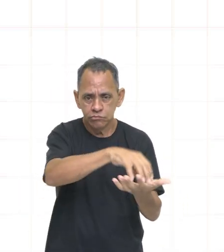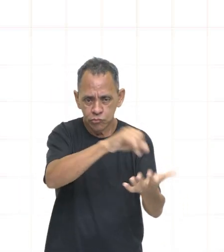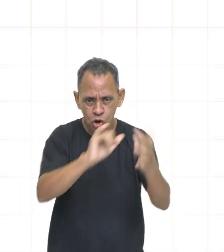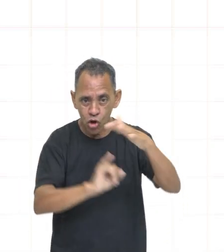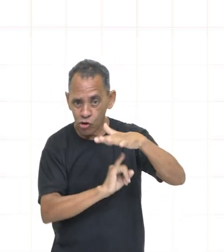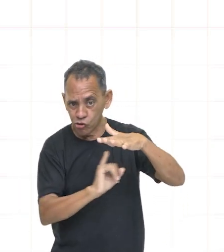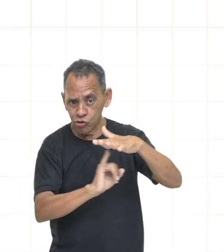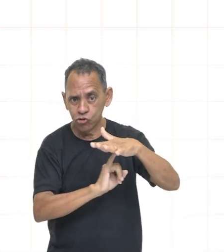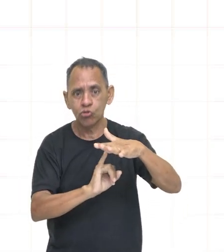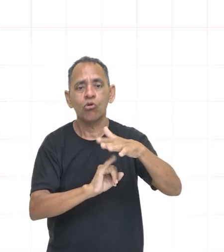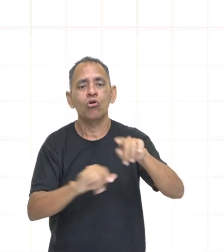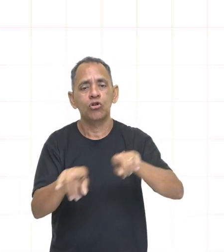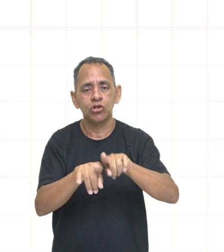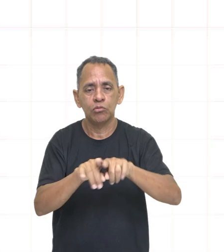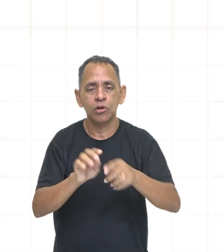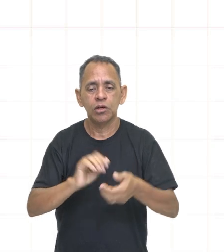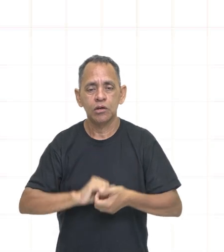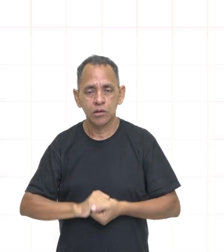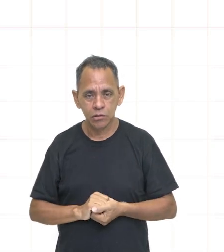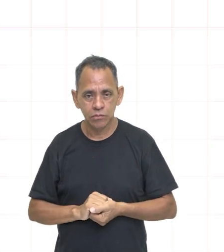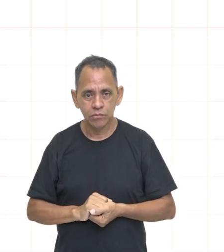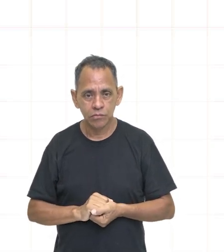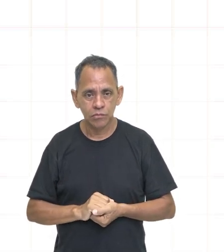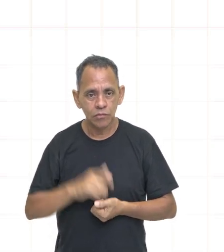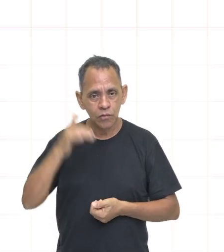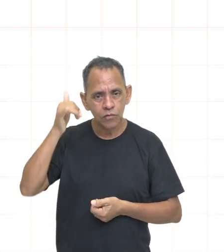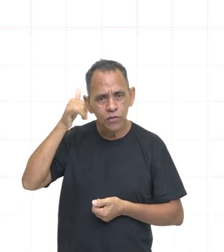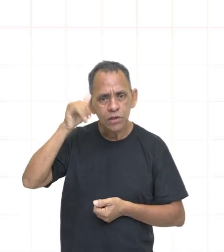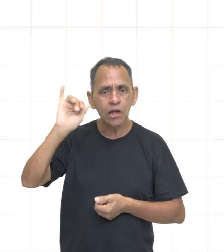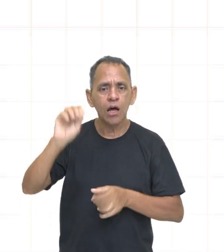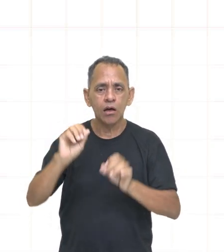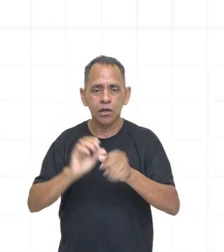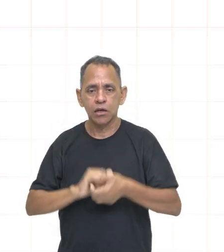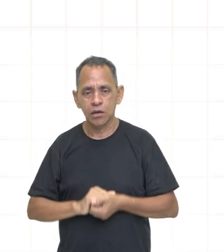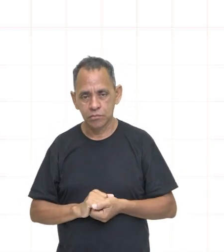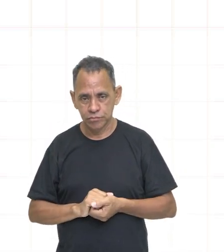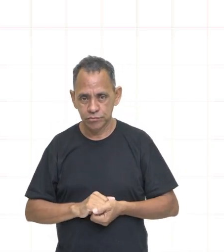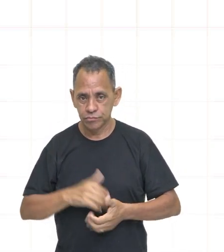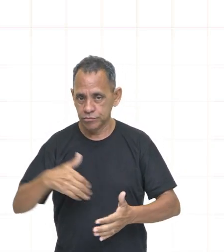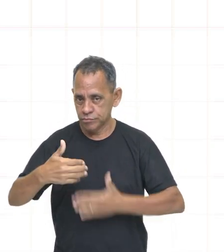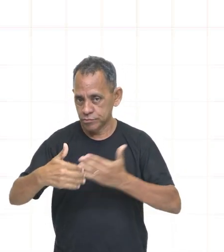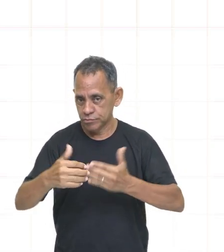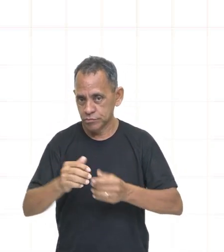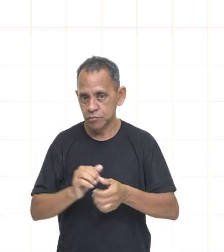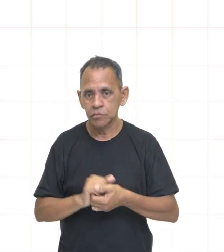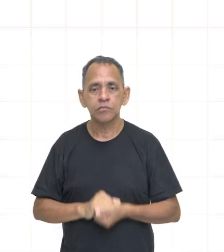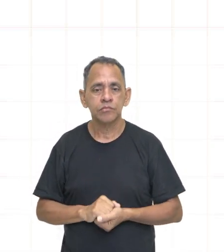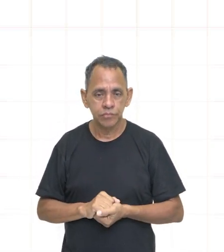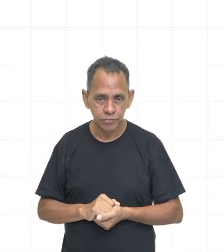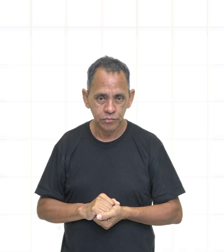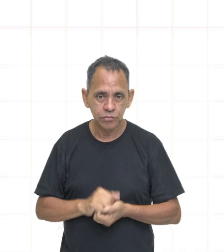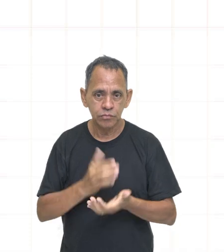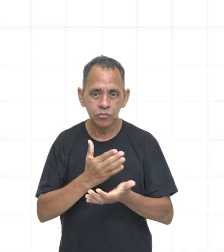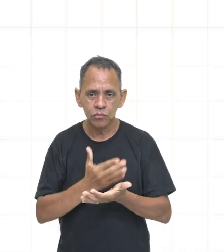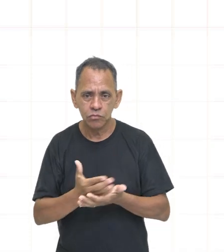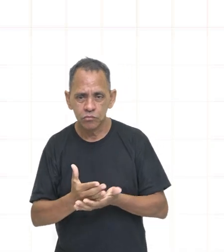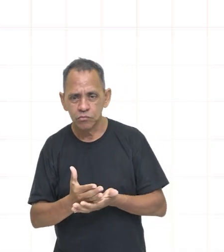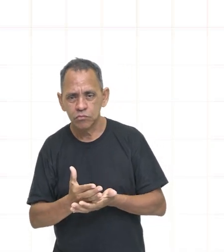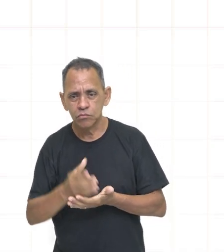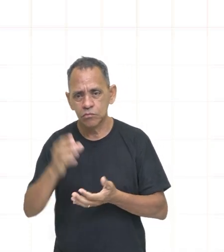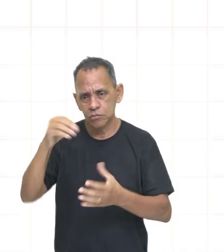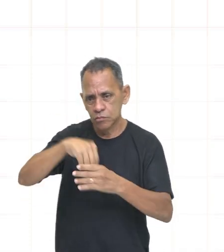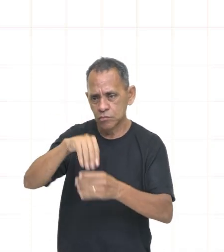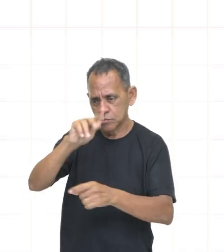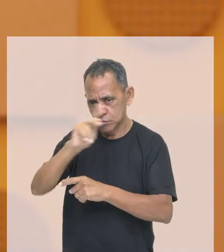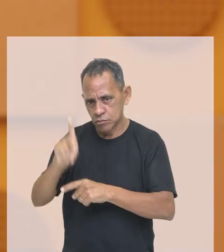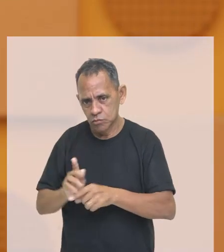lidar com o processo de abertura. Isso aqui é interessante, só um parêntese para a gente situar um pouquinho na história. O próprio atentado Rio